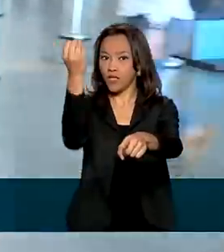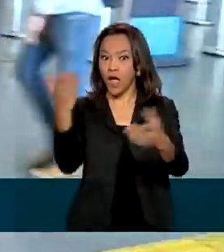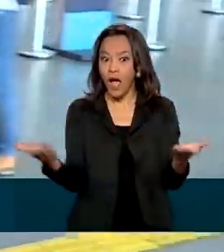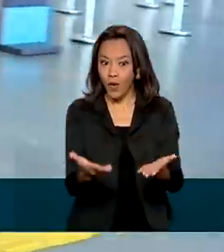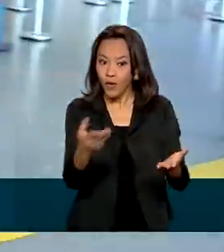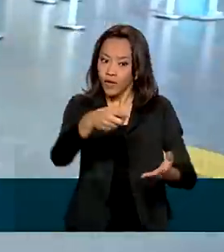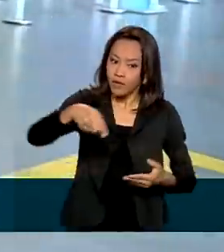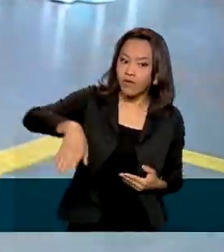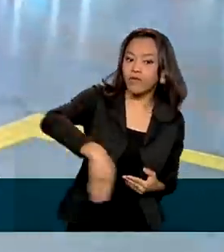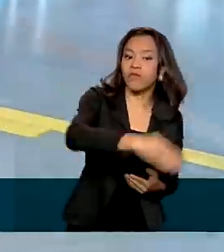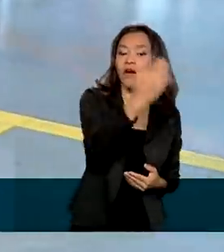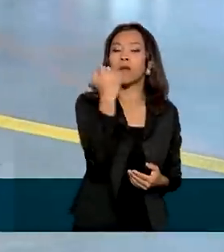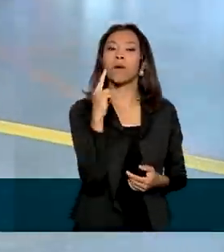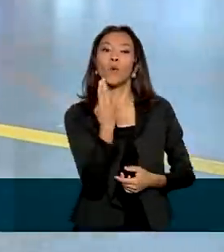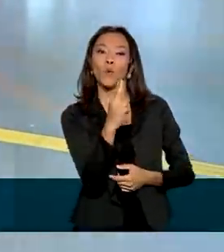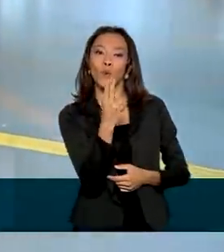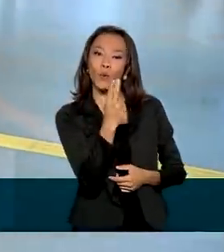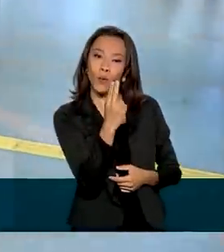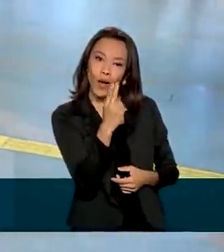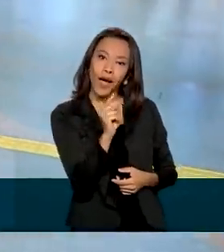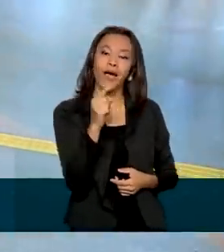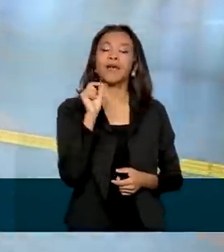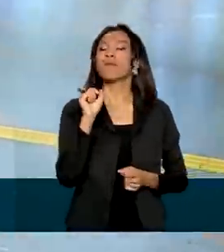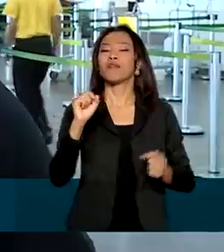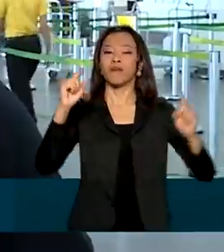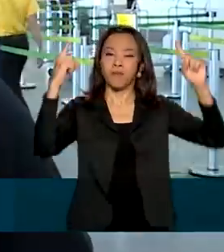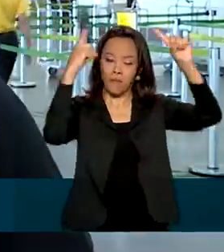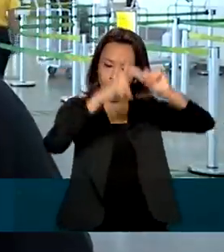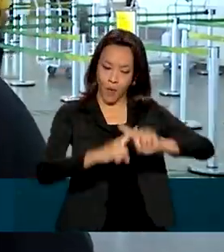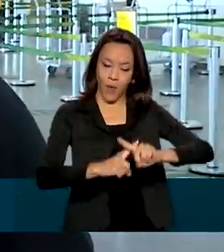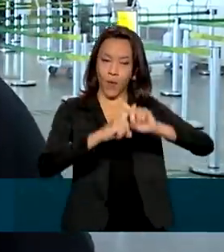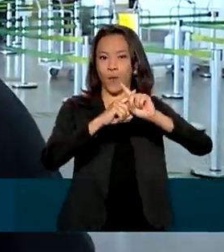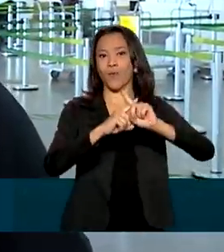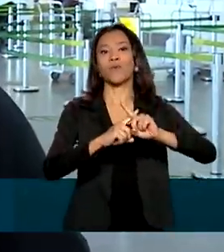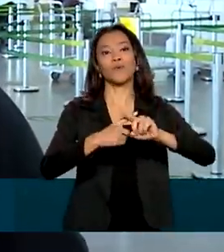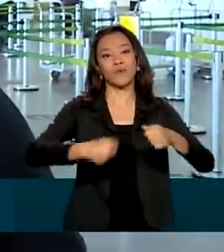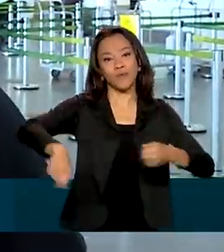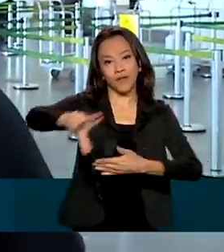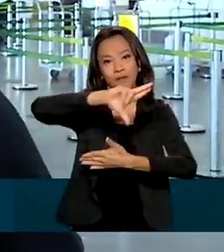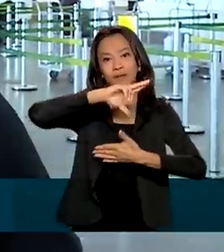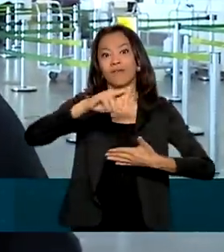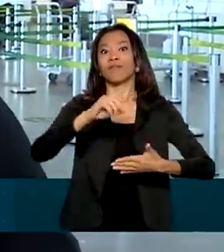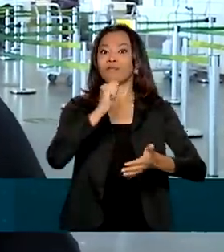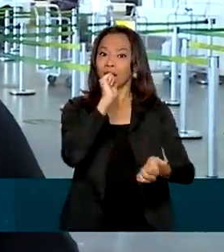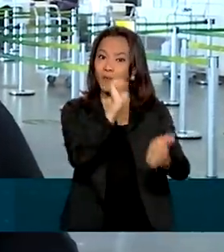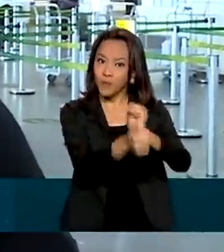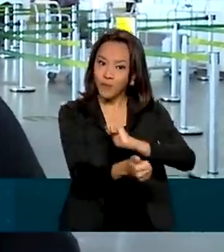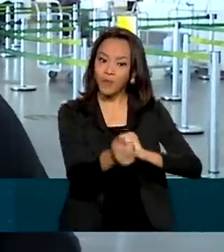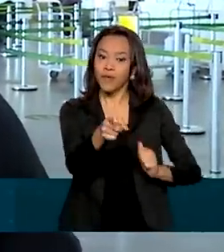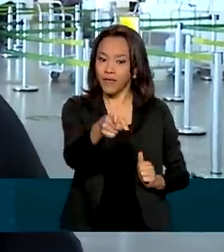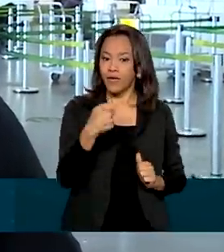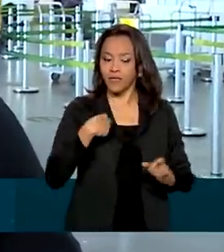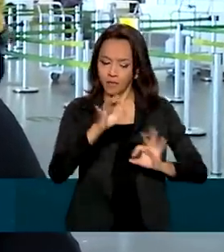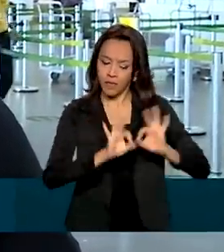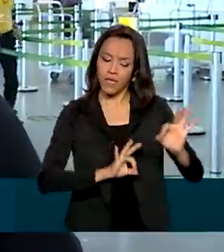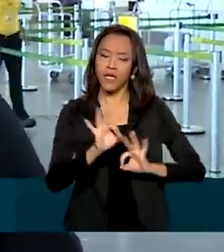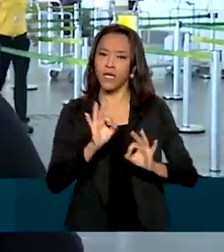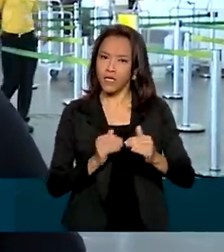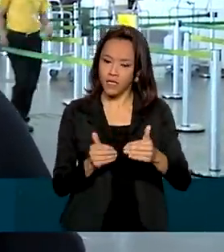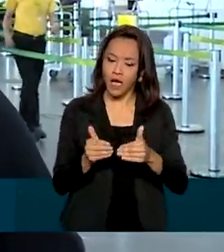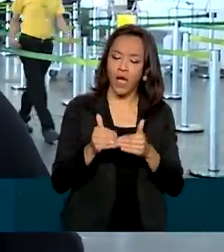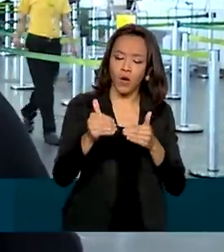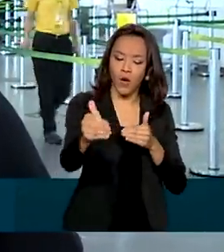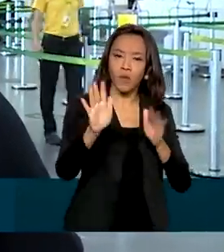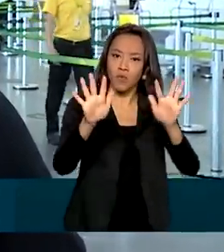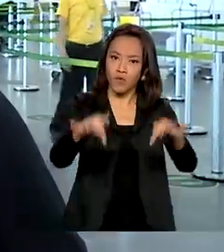para o Uruguai ver a final da Copa Libertadores da América. Além disso, o Robson também faz planos para o final de ano. No